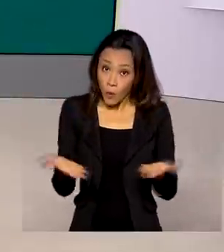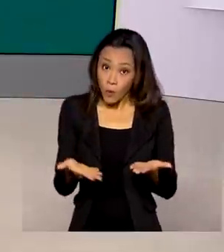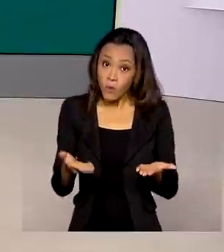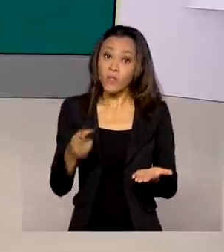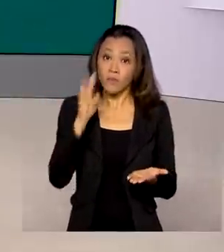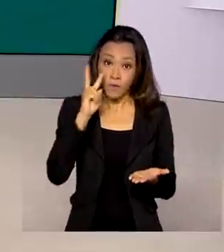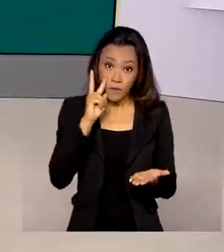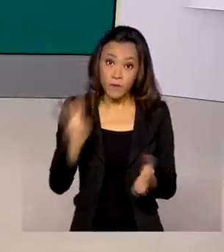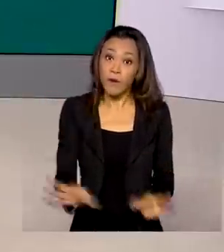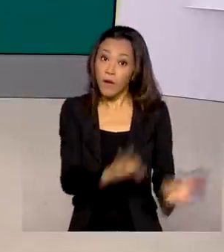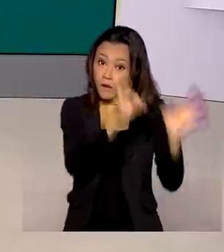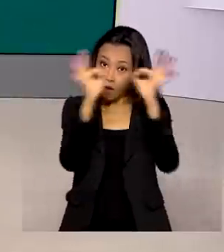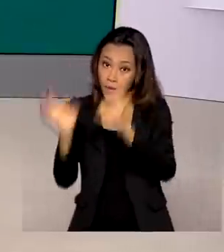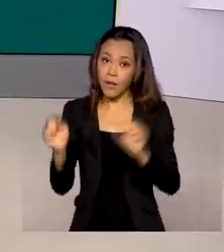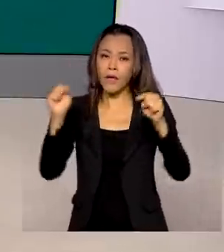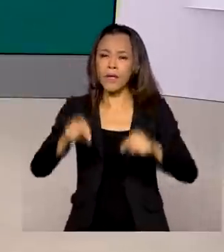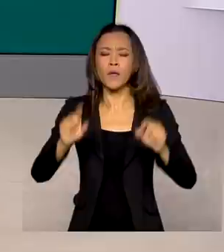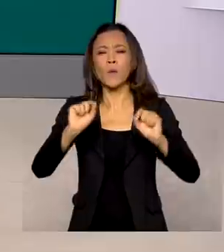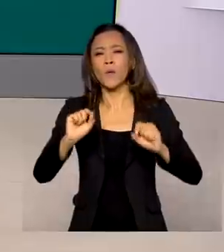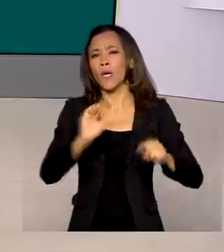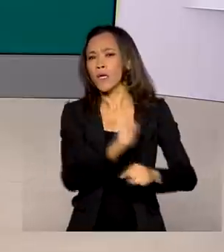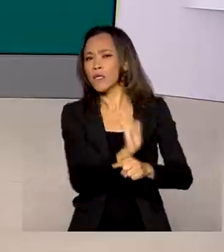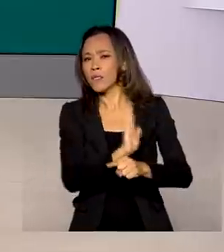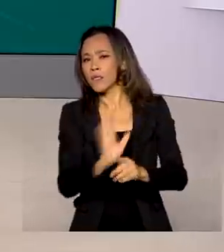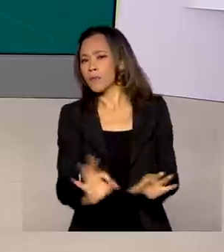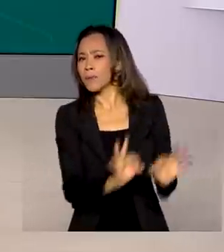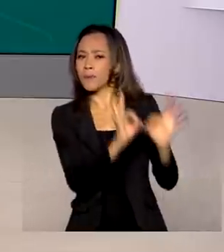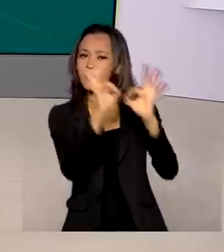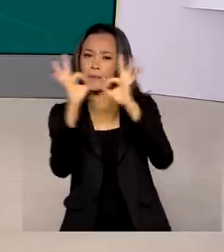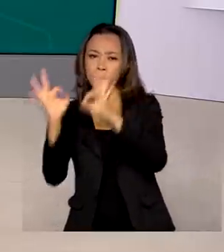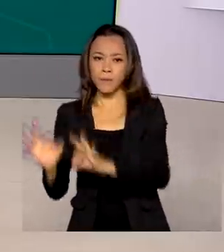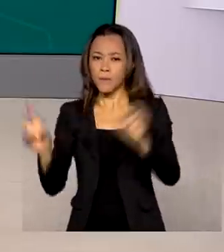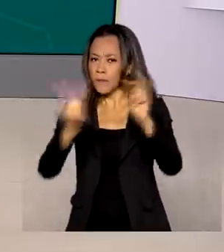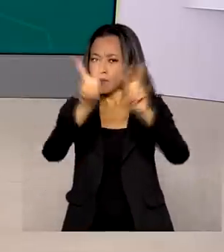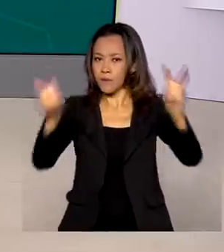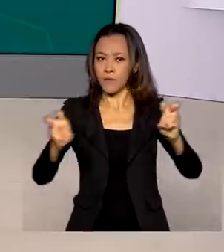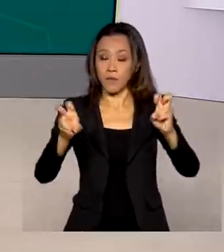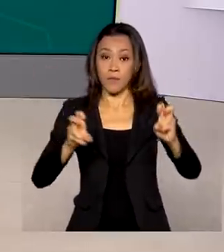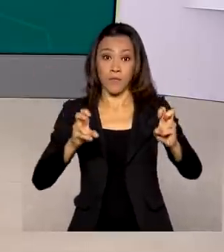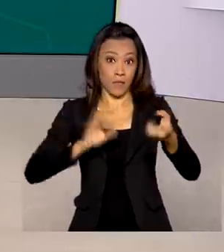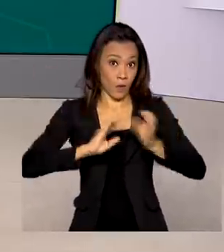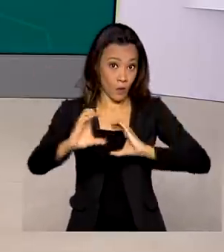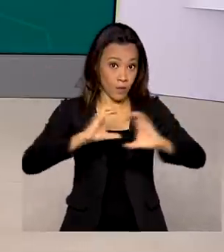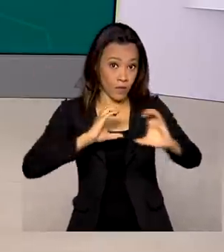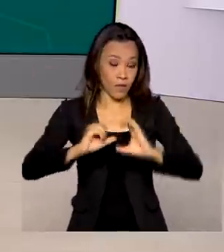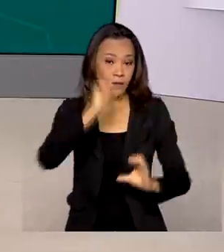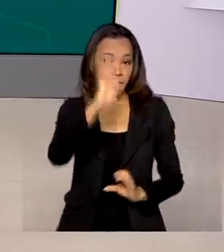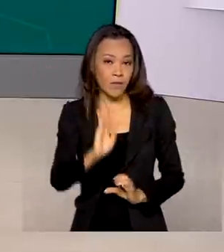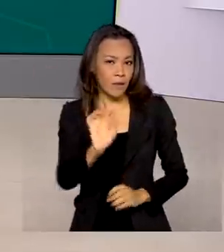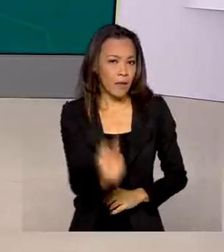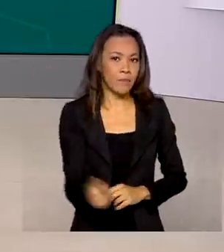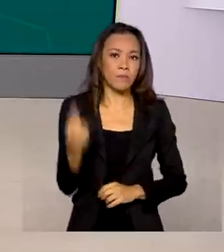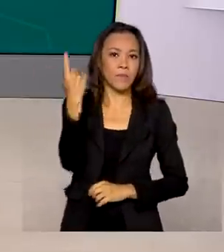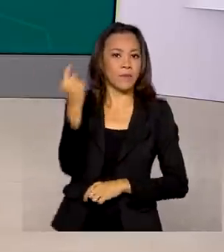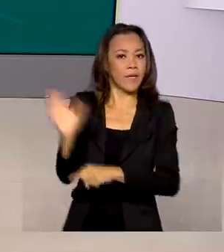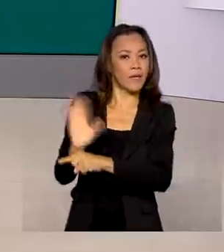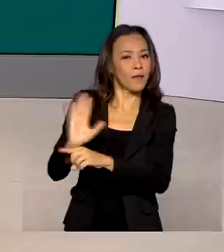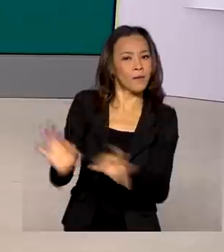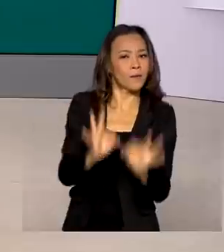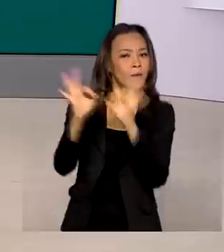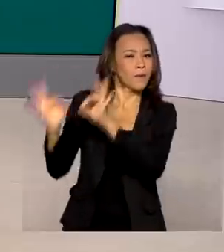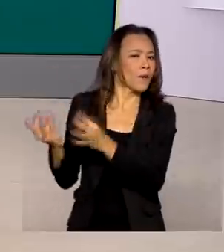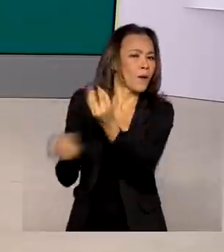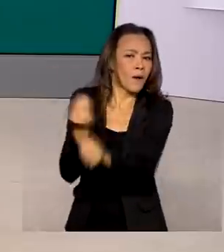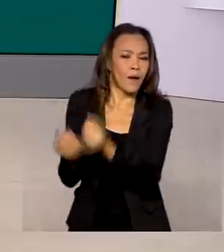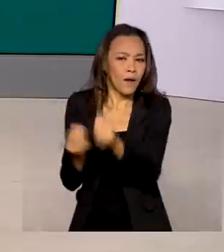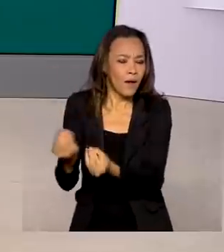acompanhar aqui no Brasil em Dia uma série especial sobre as telecomunicações no país. Na primeira reportagem nós vamos mostrar como a